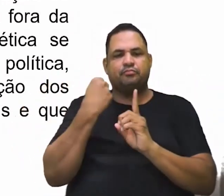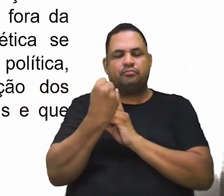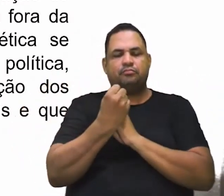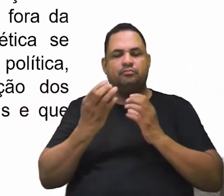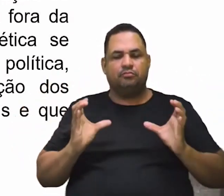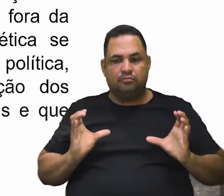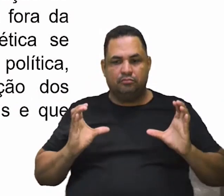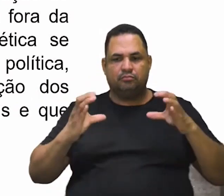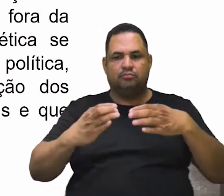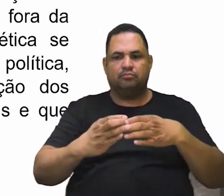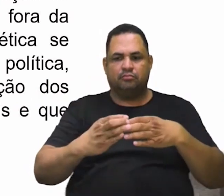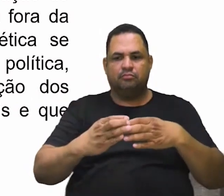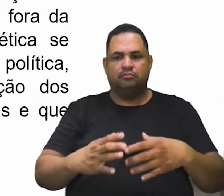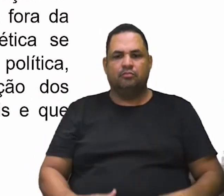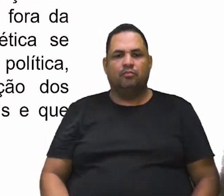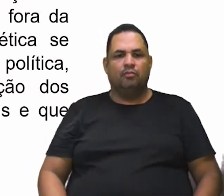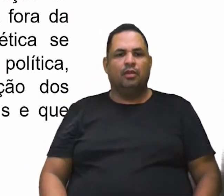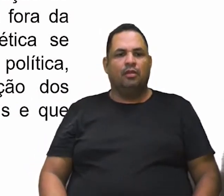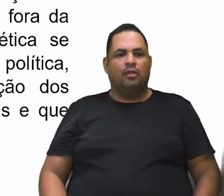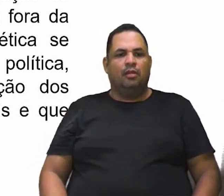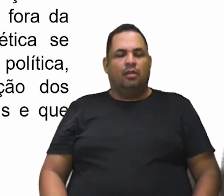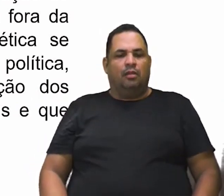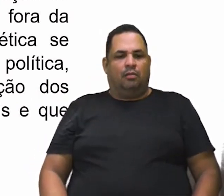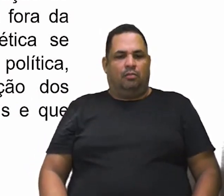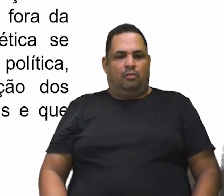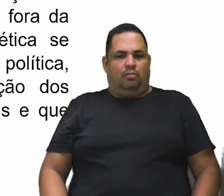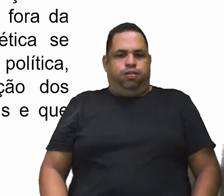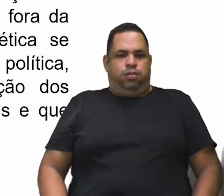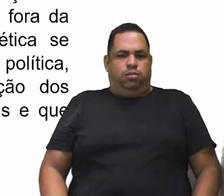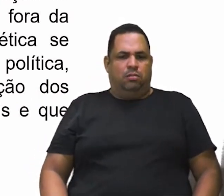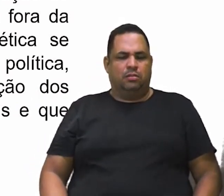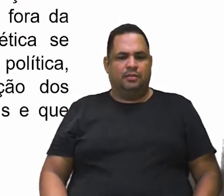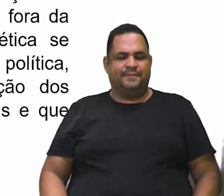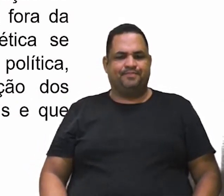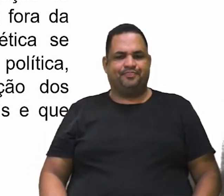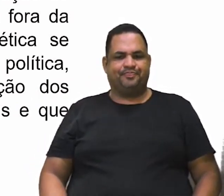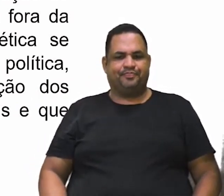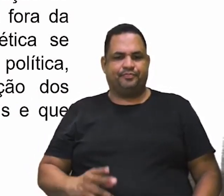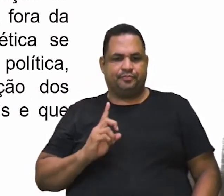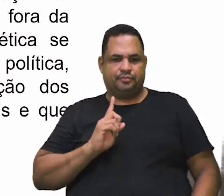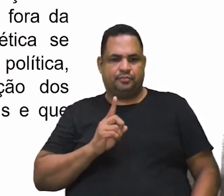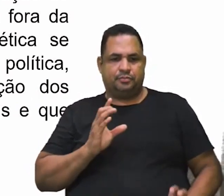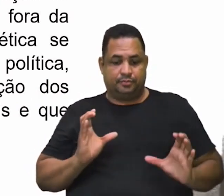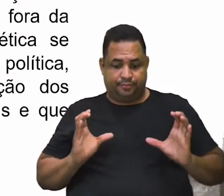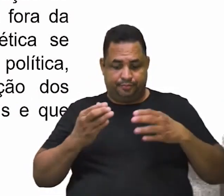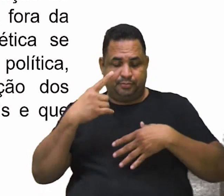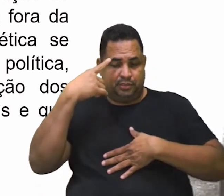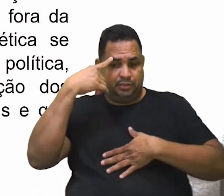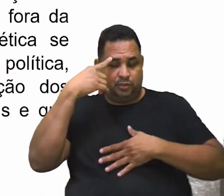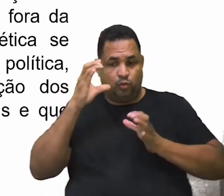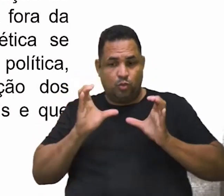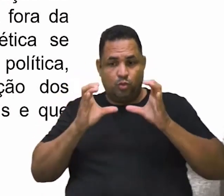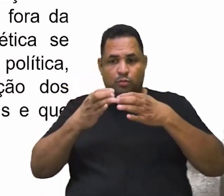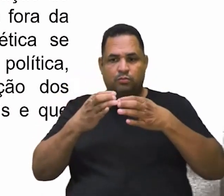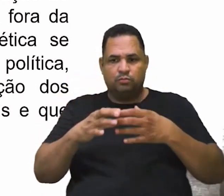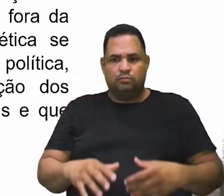Então, aqui, a atitude sua, do cidadão, sempre ligada ao coletivo, ao outro.